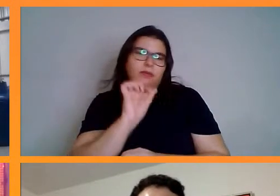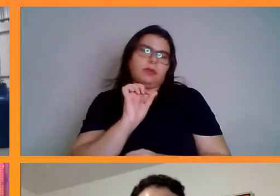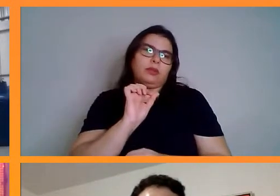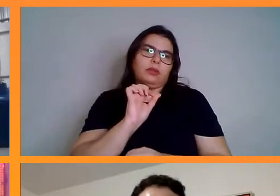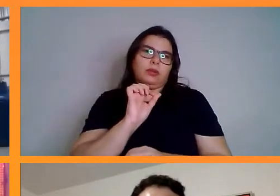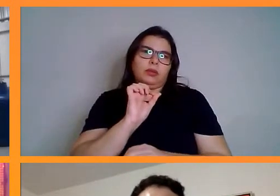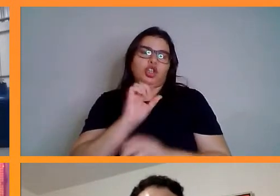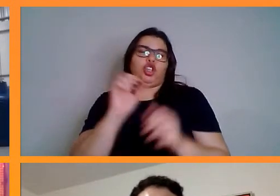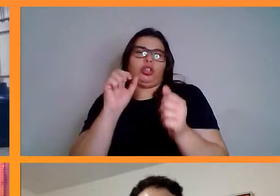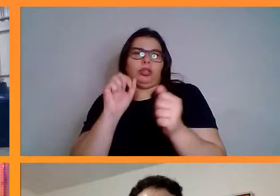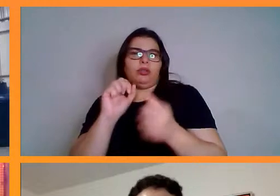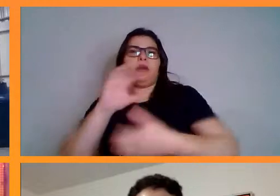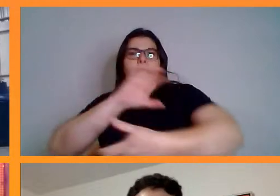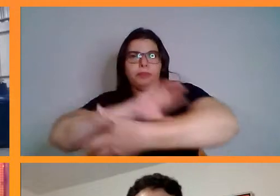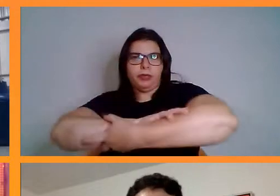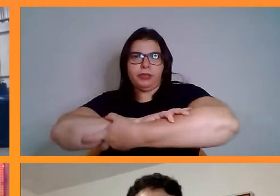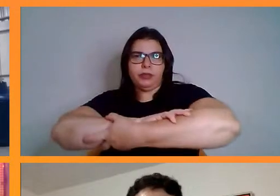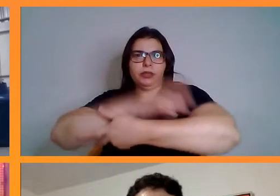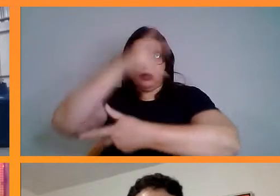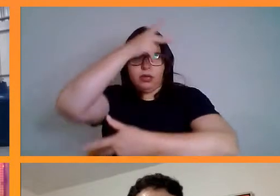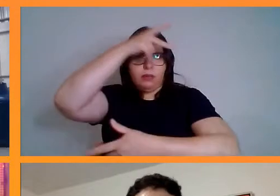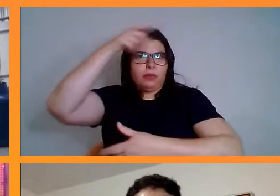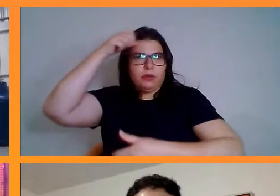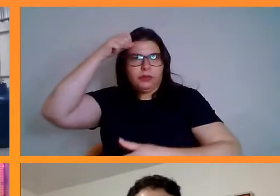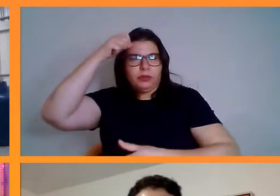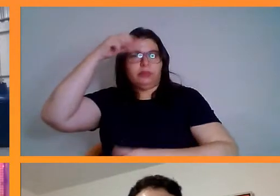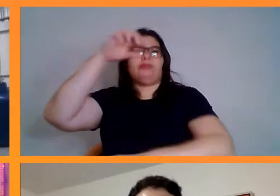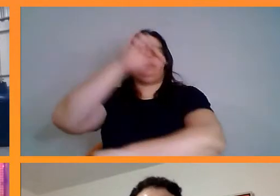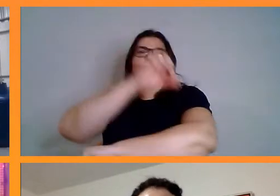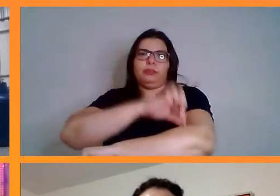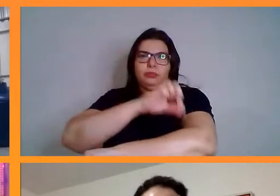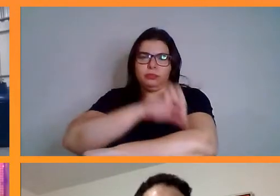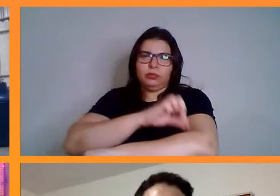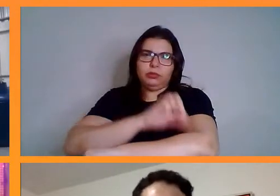Mossoró, justamente para atender alguns produtores.